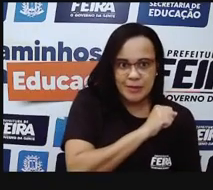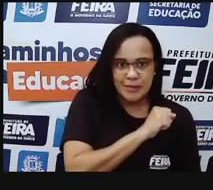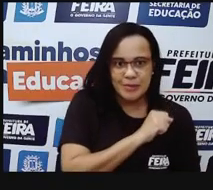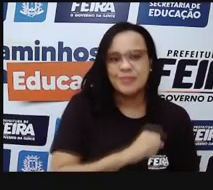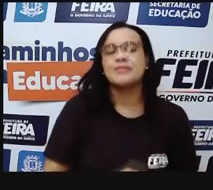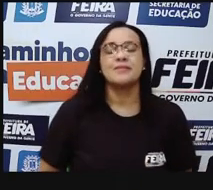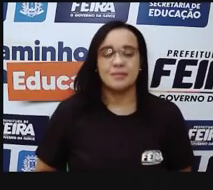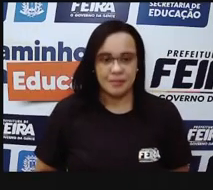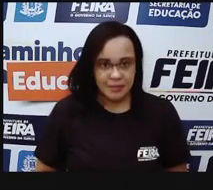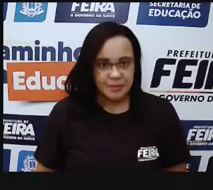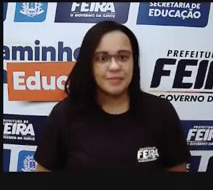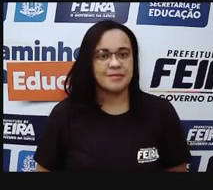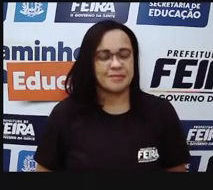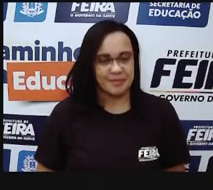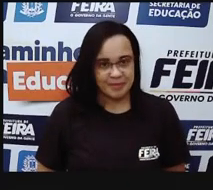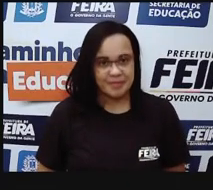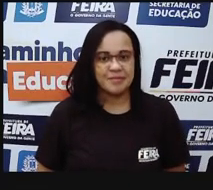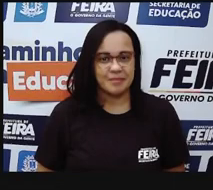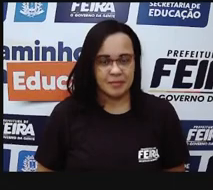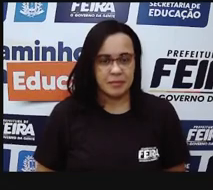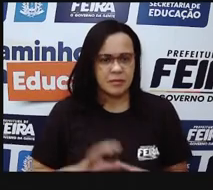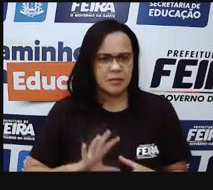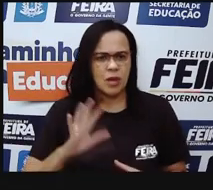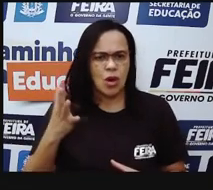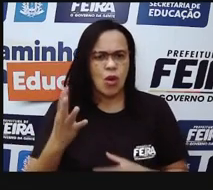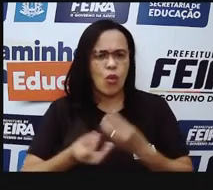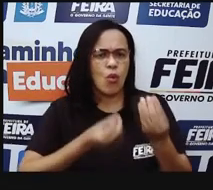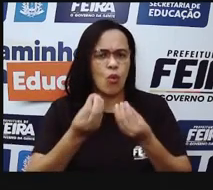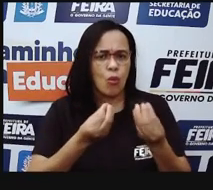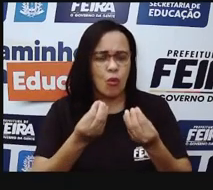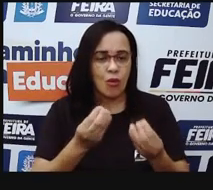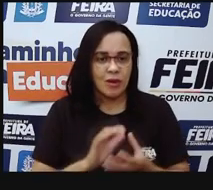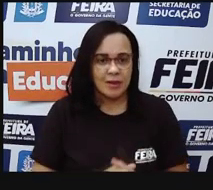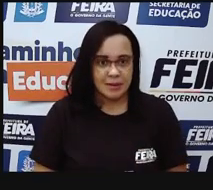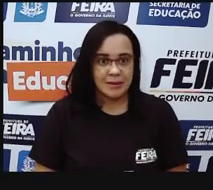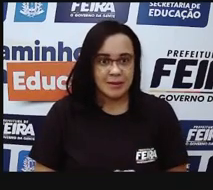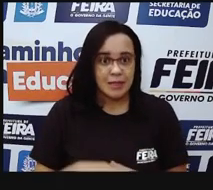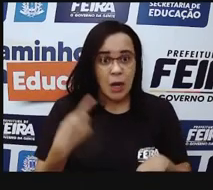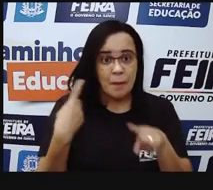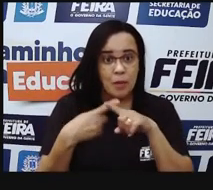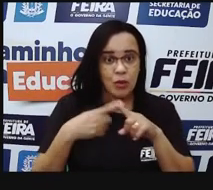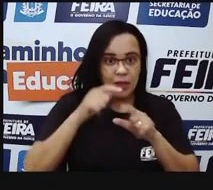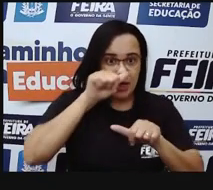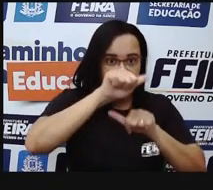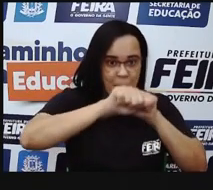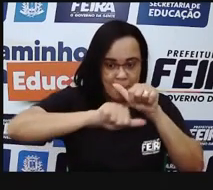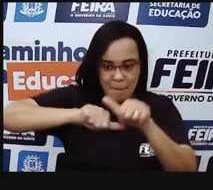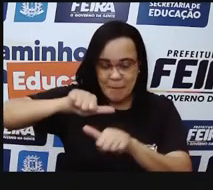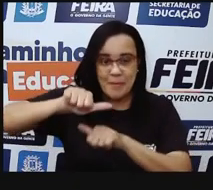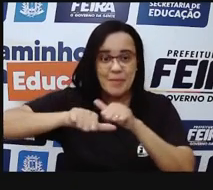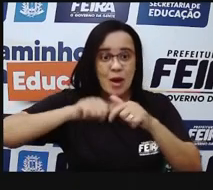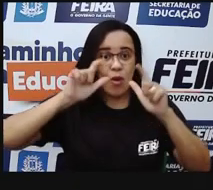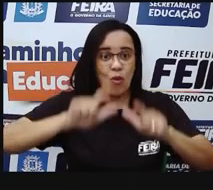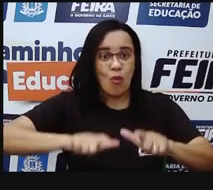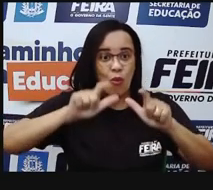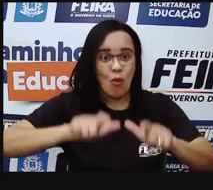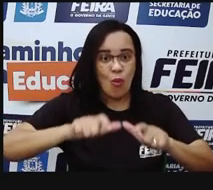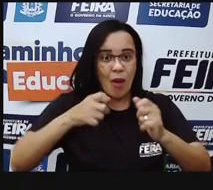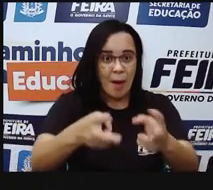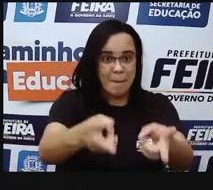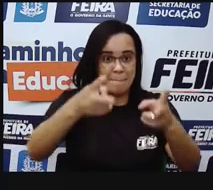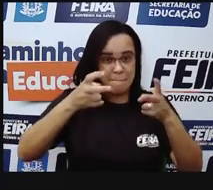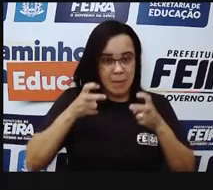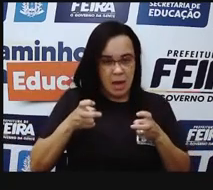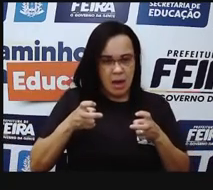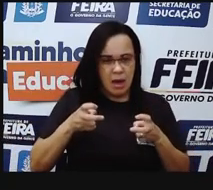frio, que é que é frio? O que que acontece? Houve uma modificação no ambiente e que eu percebi através do meu